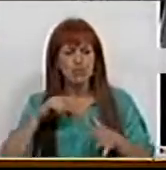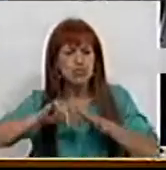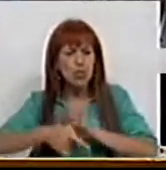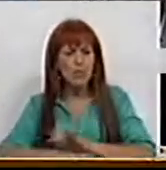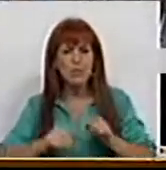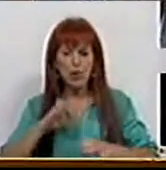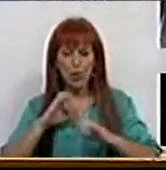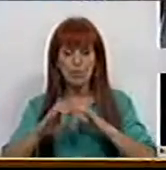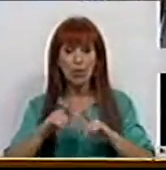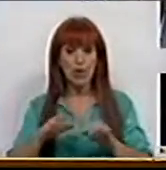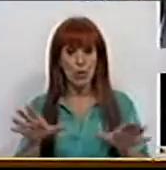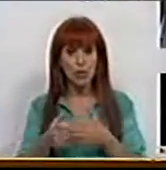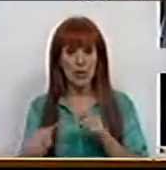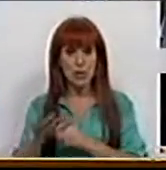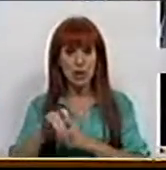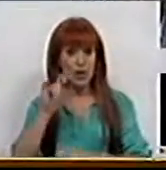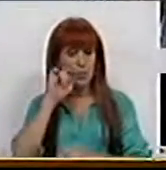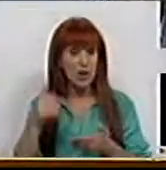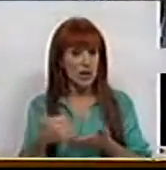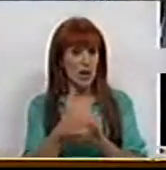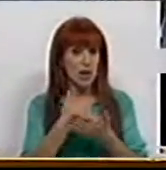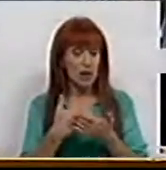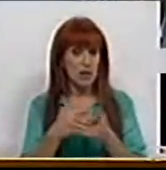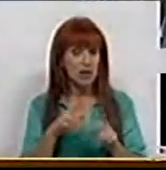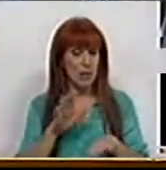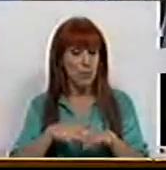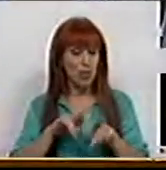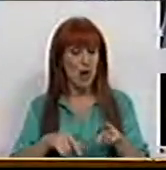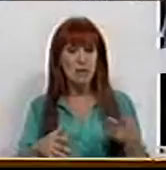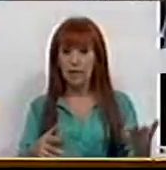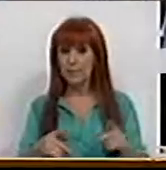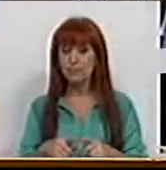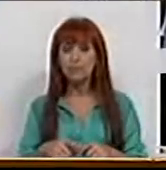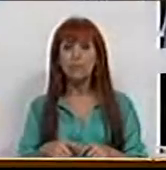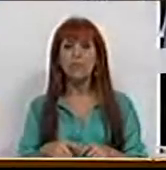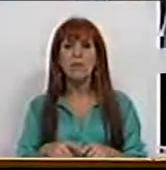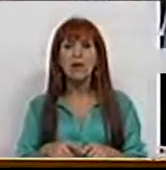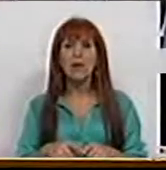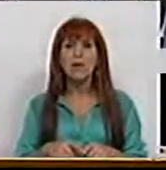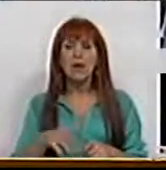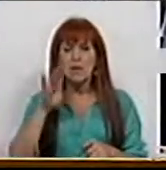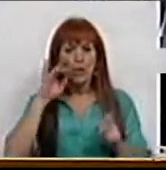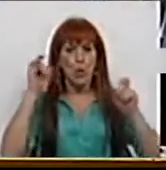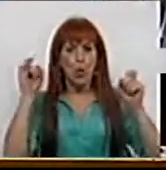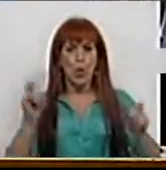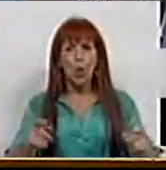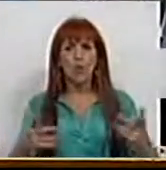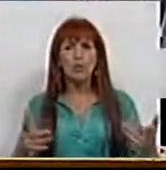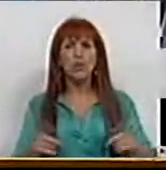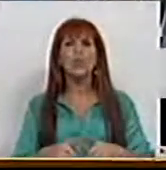comunicação da Comissão Nacional de Proteção de Dados, acerca do facto se o controlo